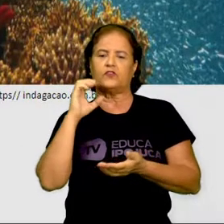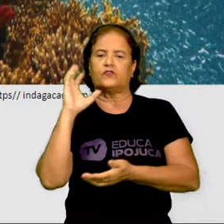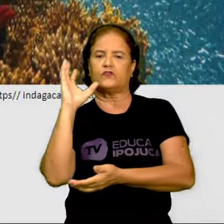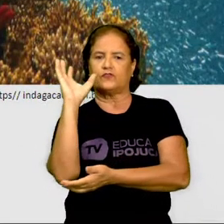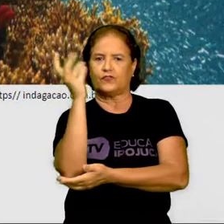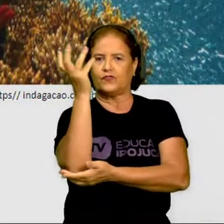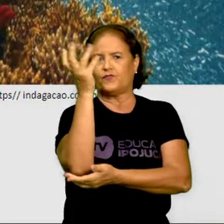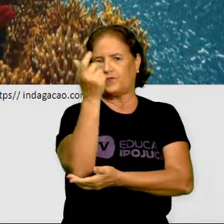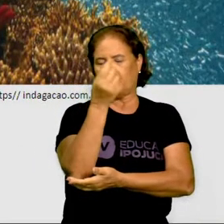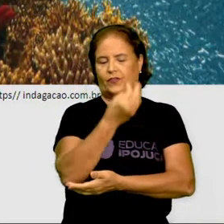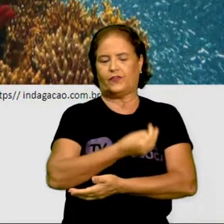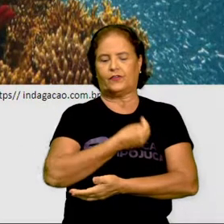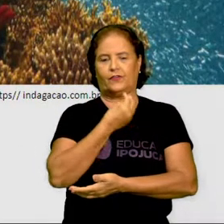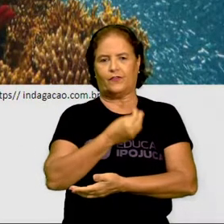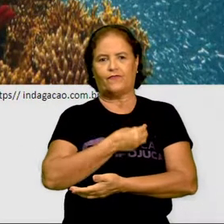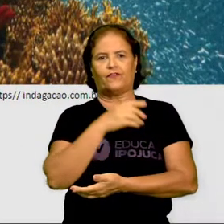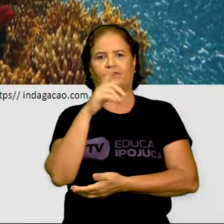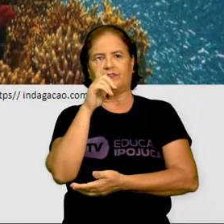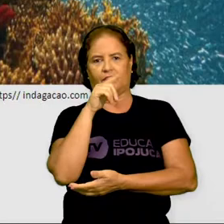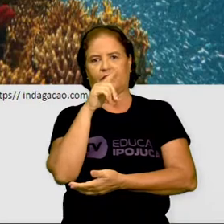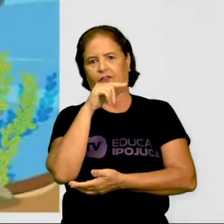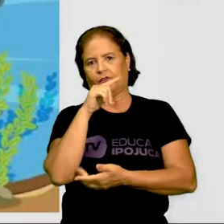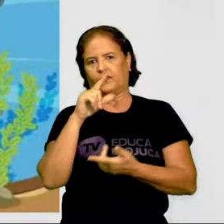aquáticas. Muito bem.